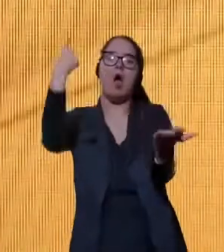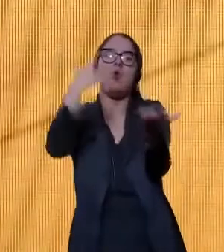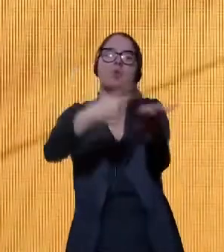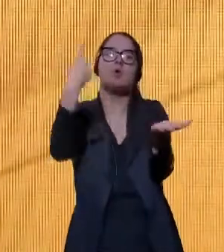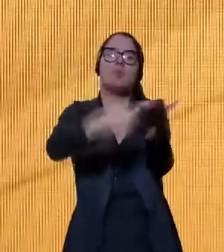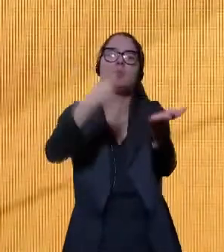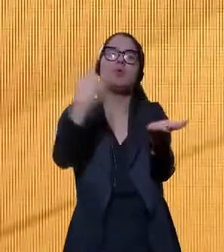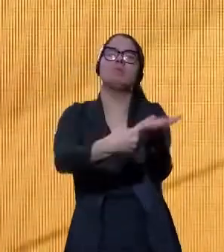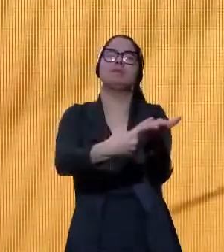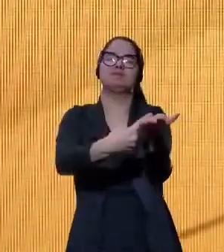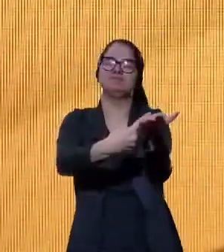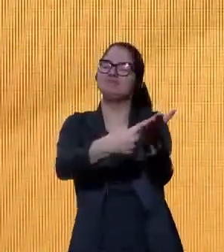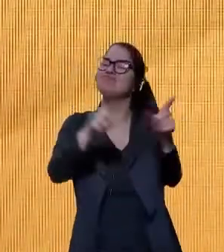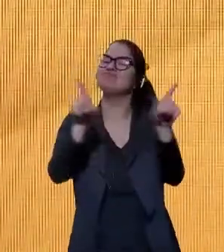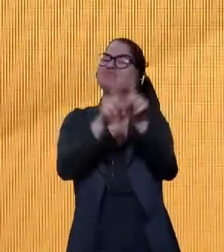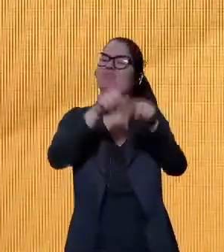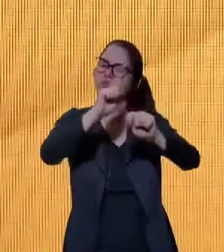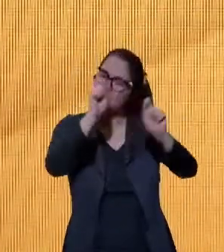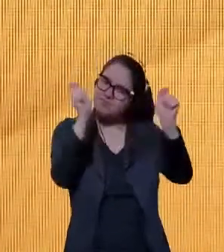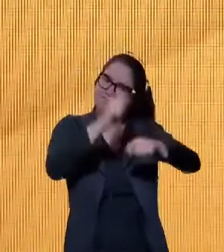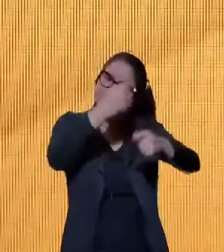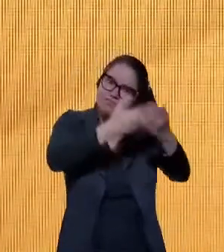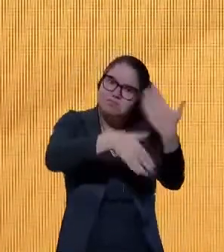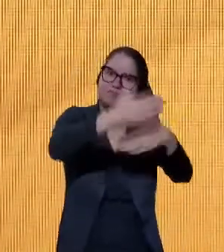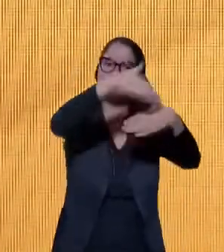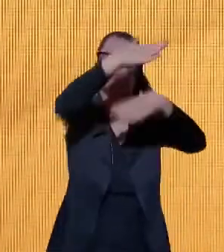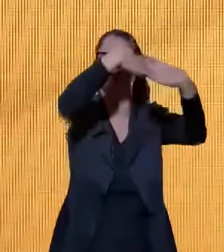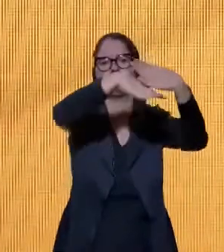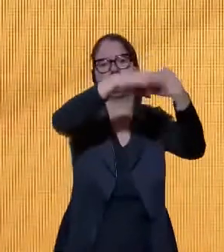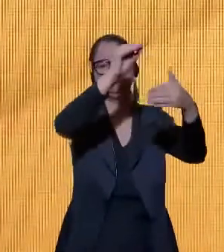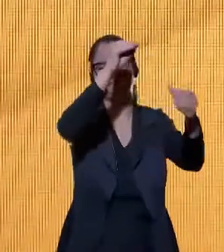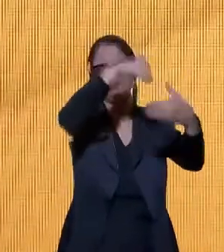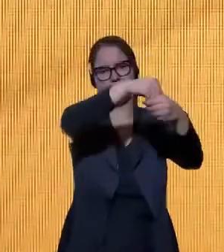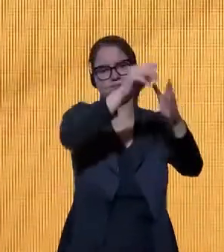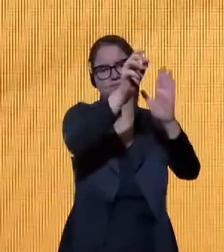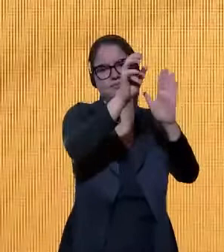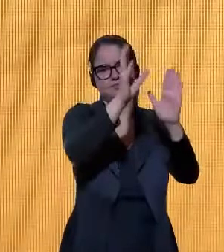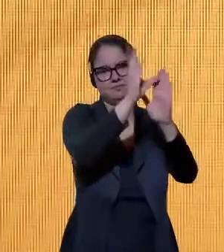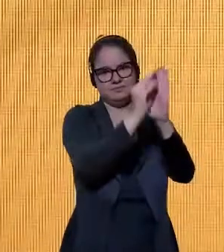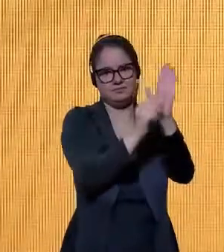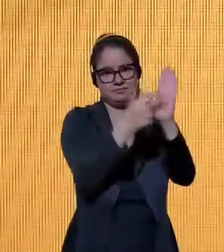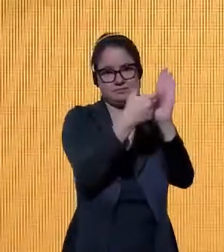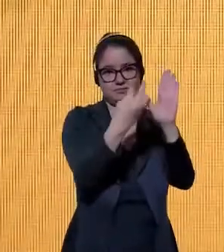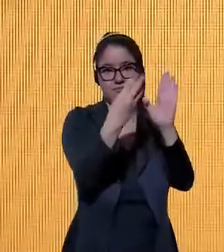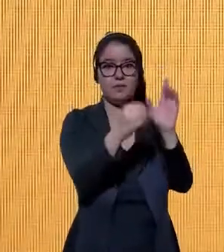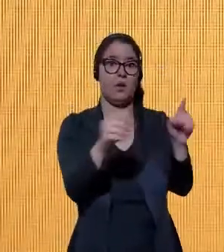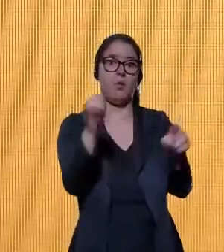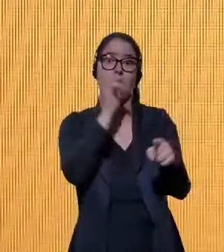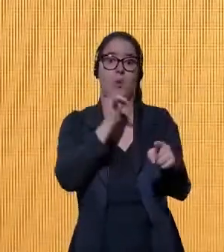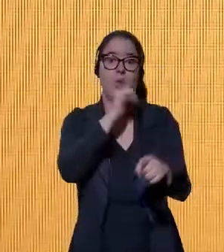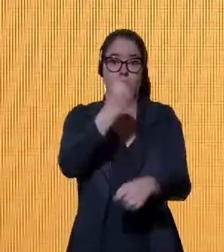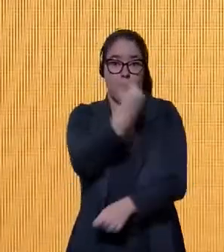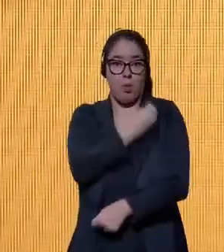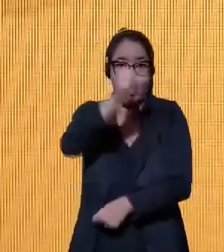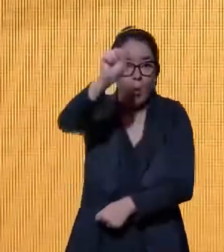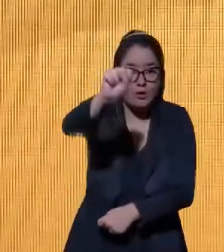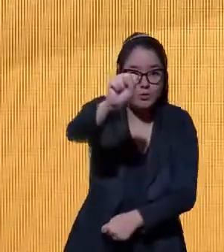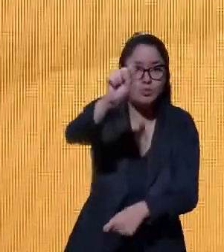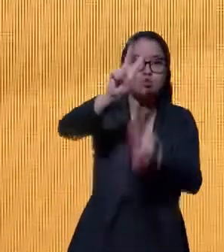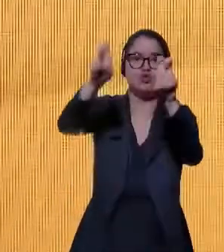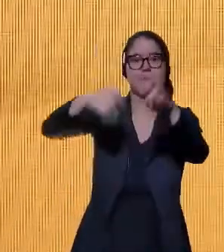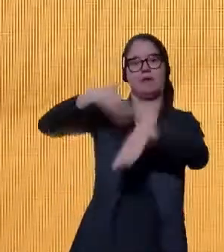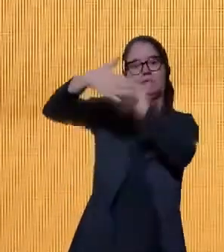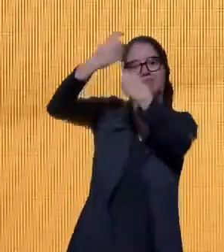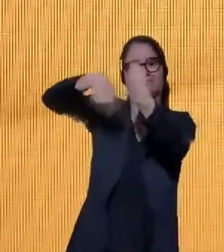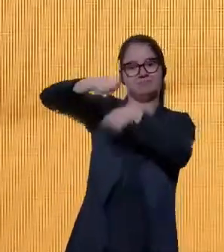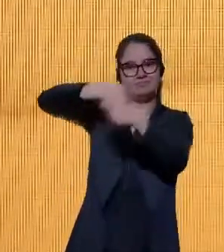ainda ser potencializados para essa agenda. Destacam-se os ODSs 8, de crescimento econômico,